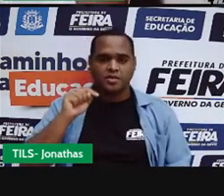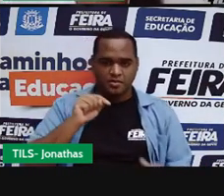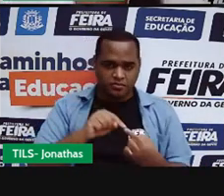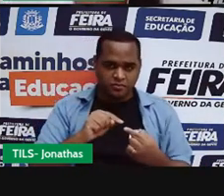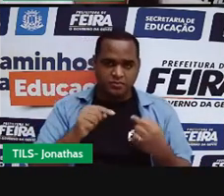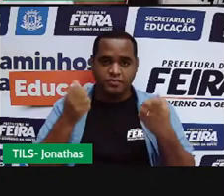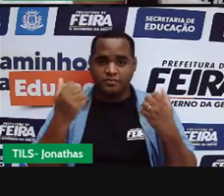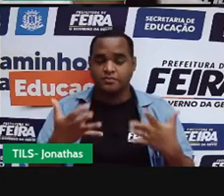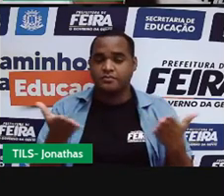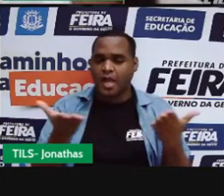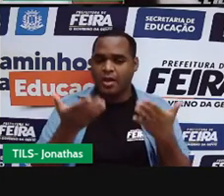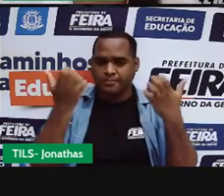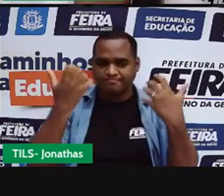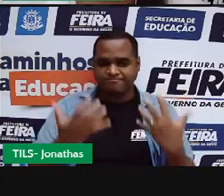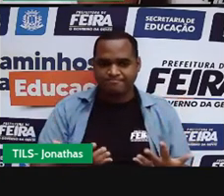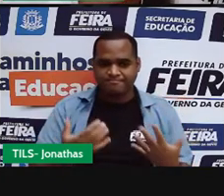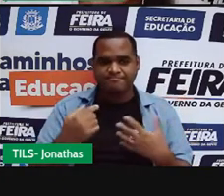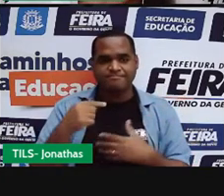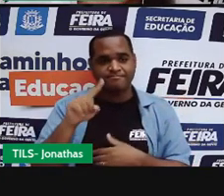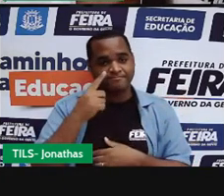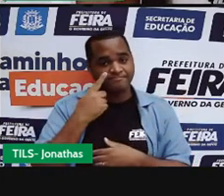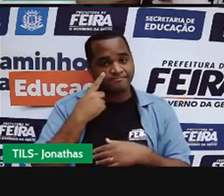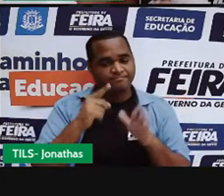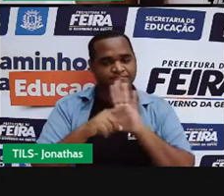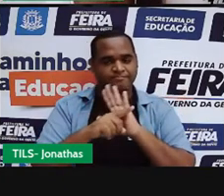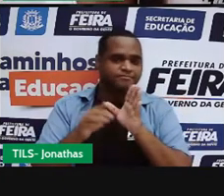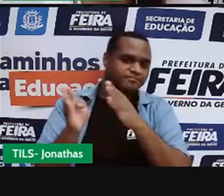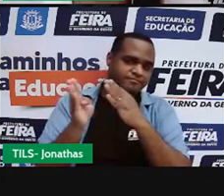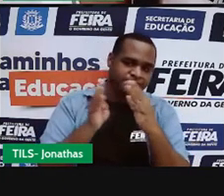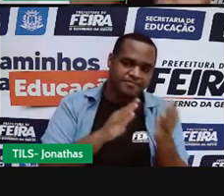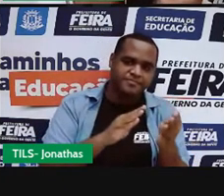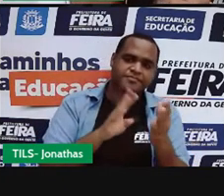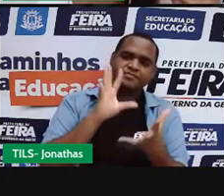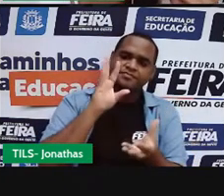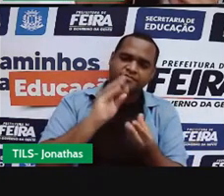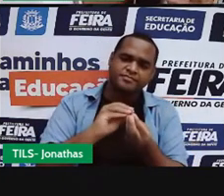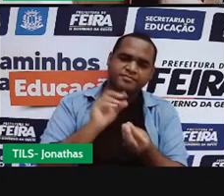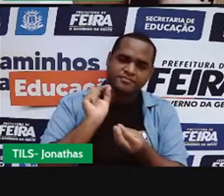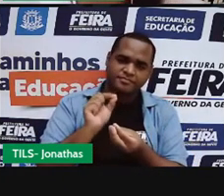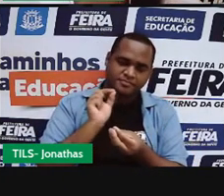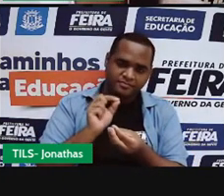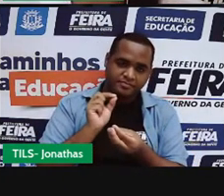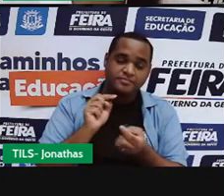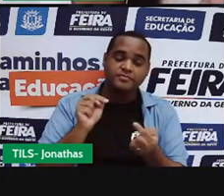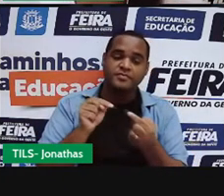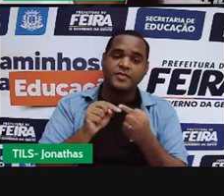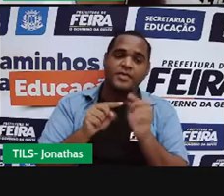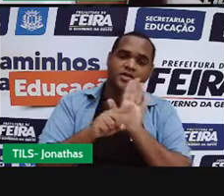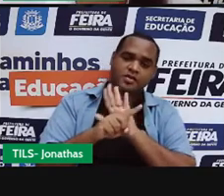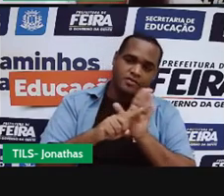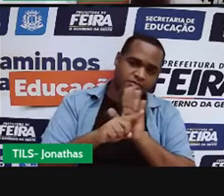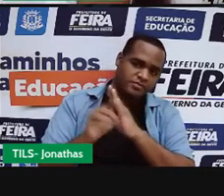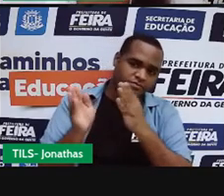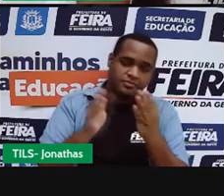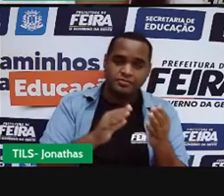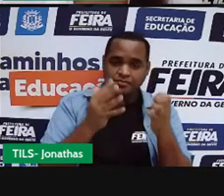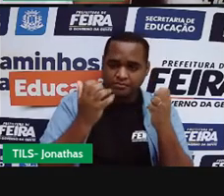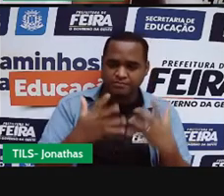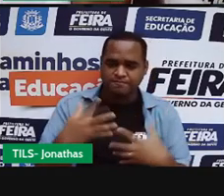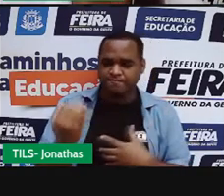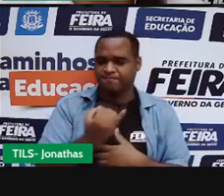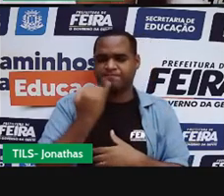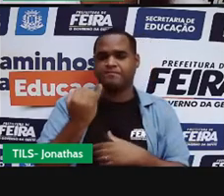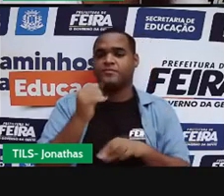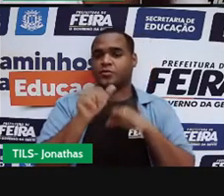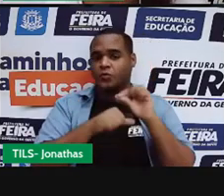Agora, eu quero que vocês assistam esse vídeo. Prestem atenção aí, porque esse vídeo tem um resumo muito legal sobre as mudanças de estado físico